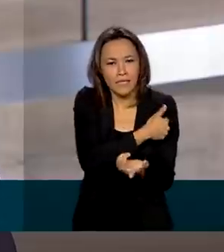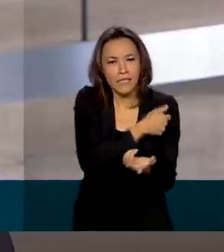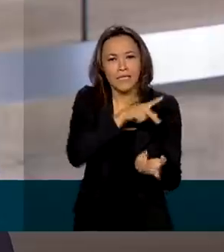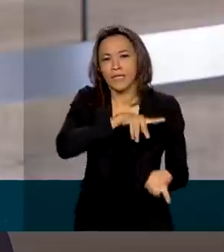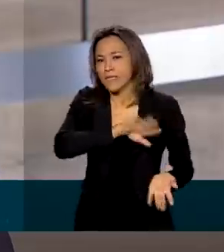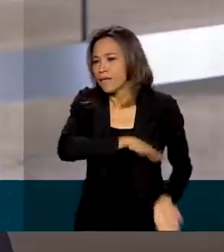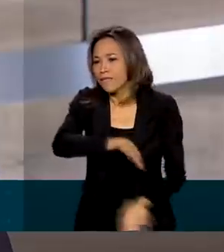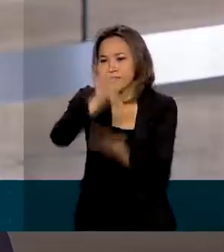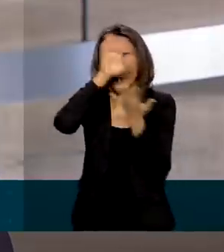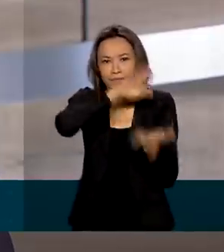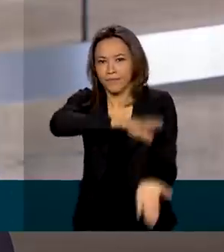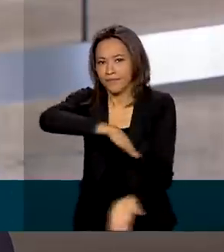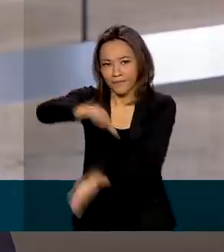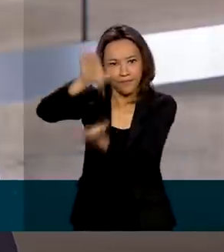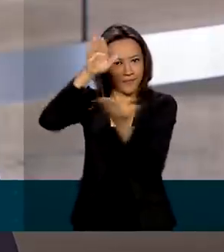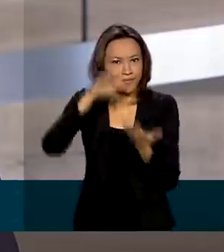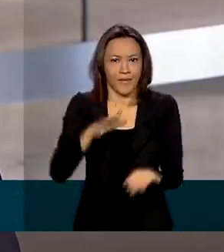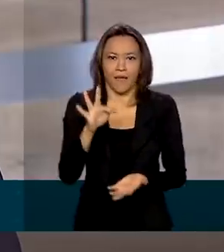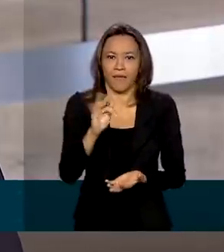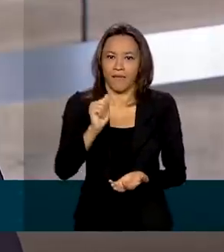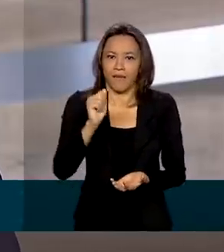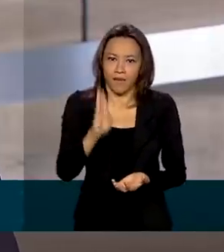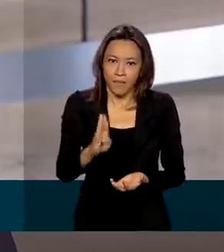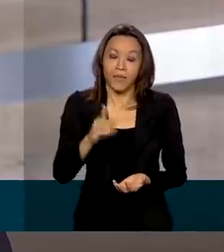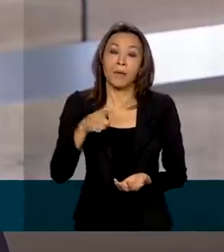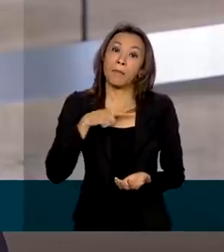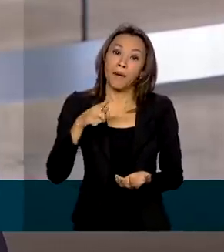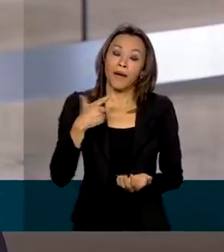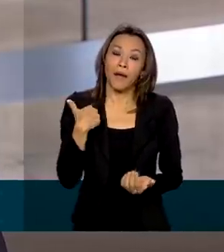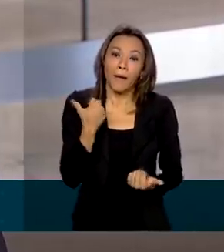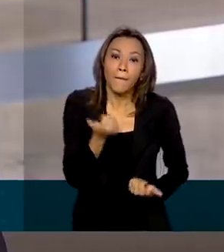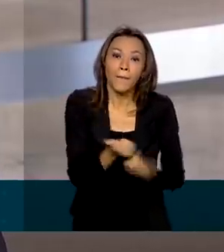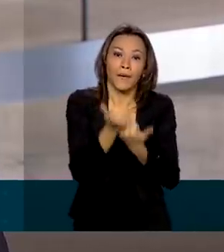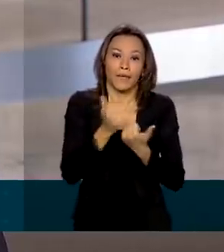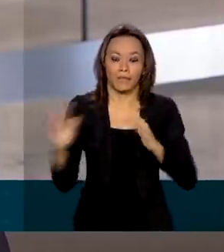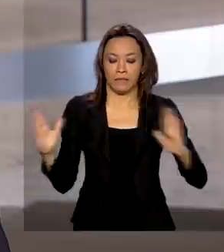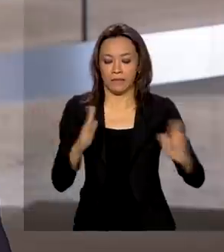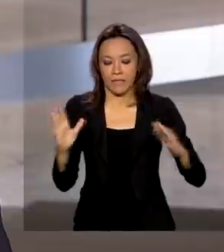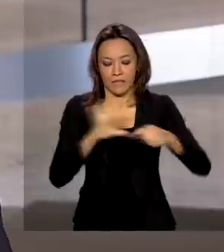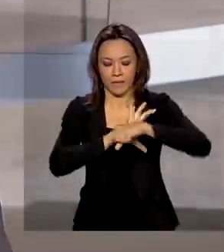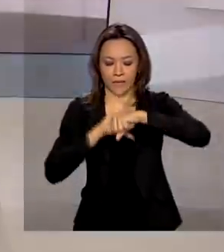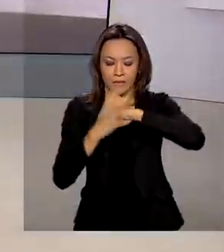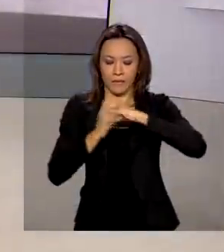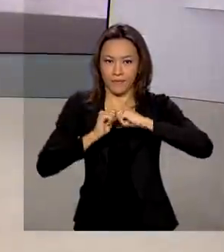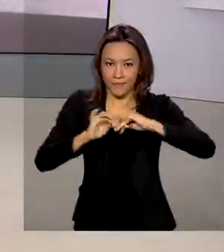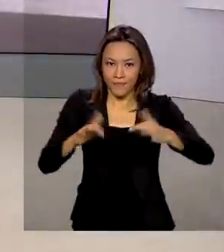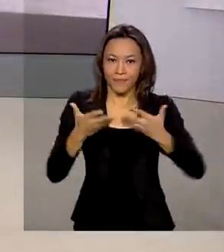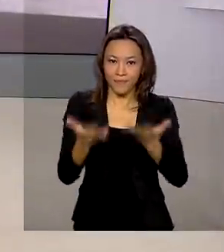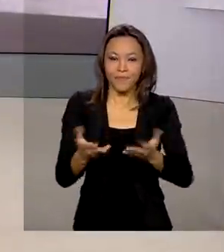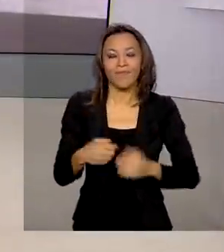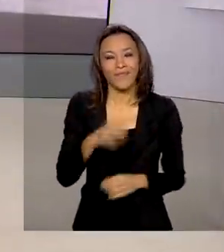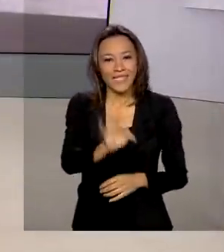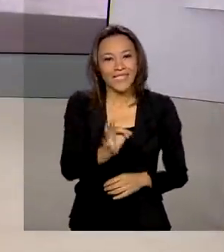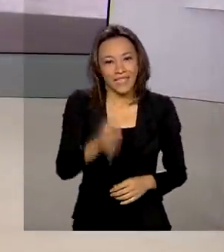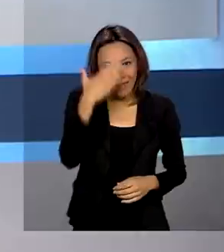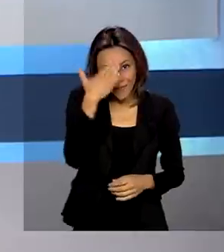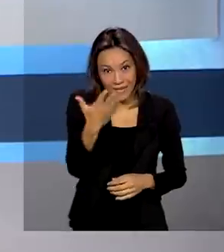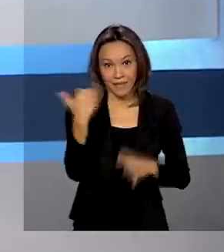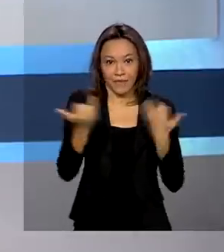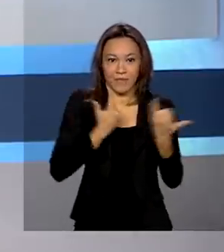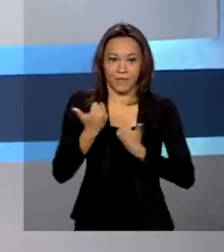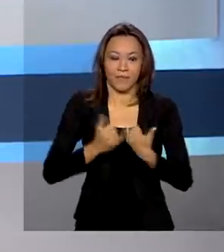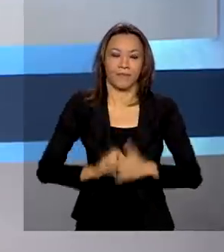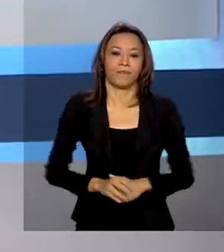transportados com o objetivo de enfrentar a pandemia de Covid-19. Renata. Está certo, Glauco. Obrigada pelas suas informações.